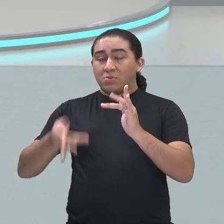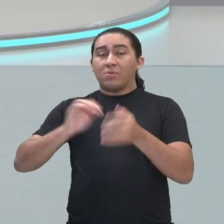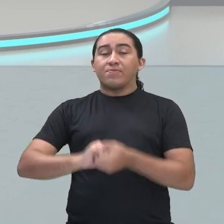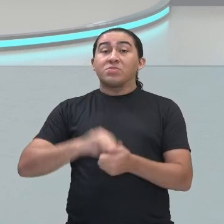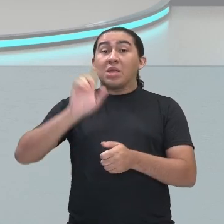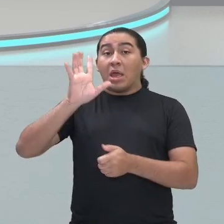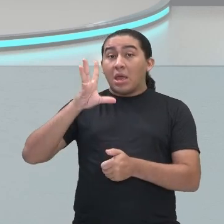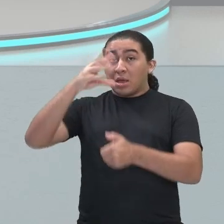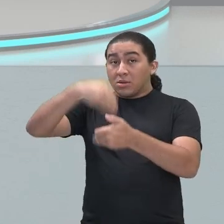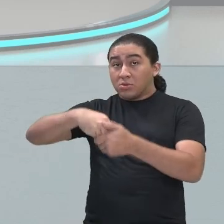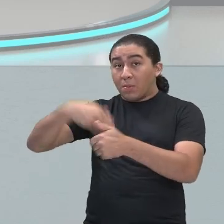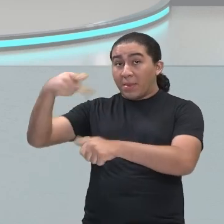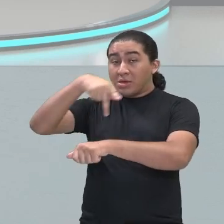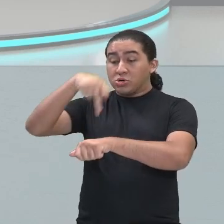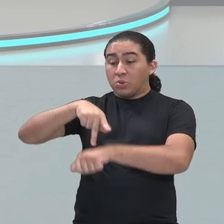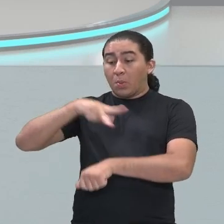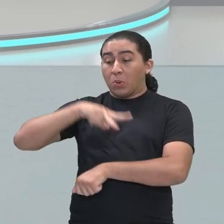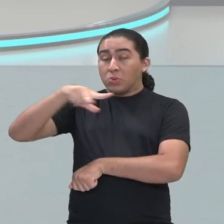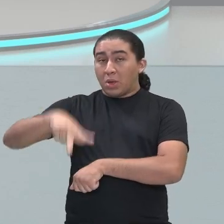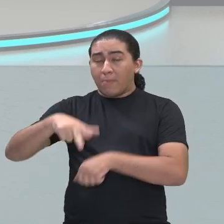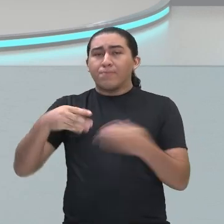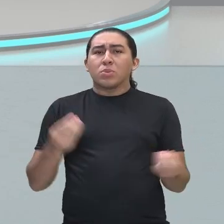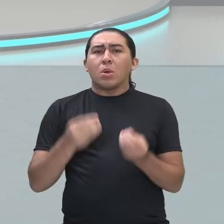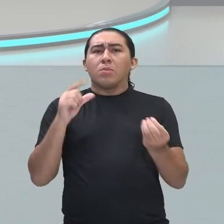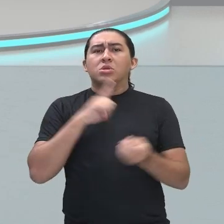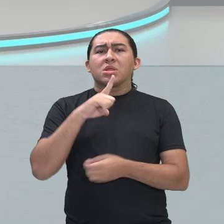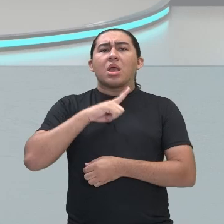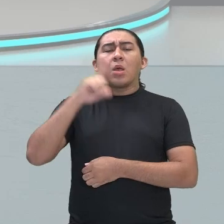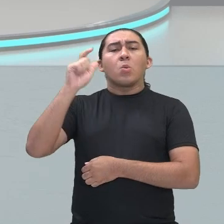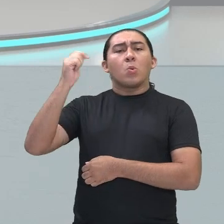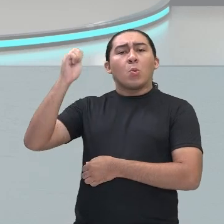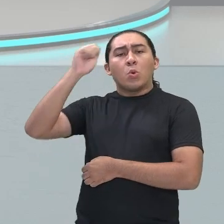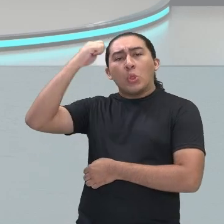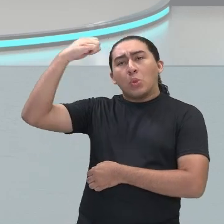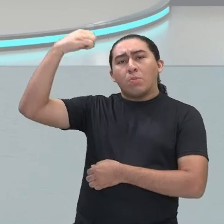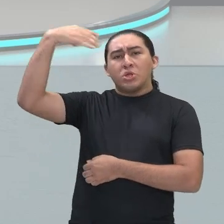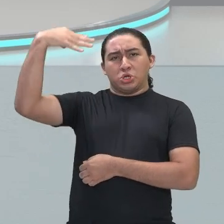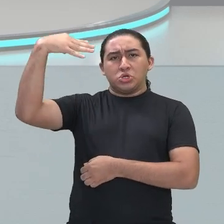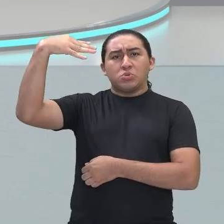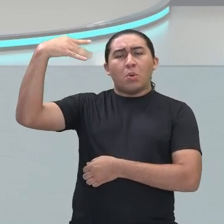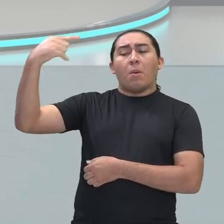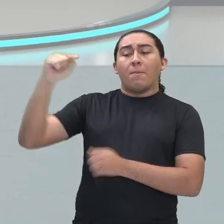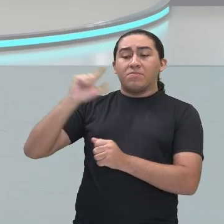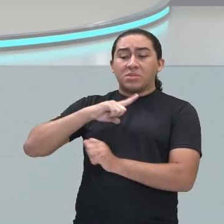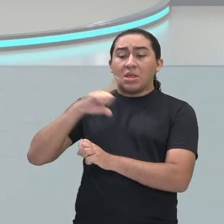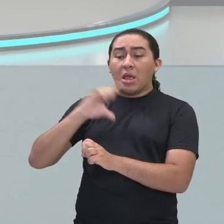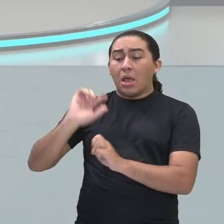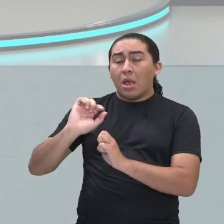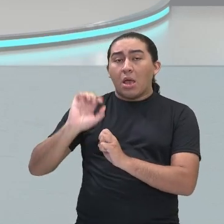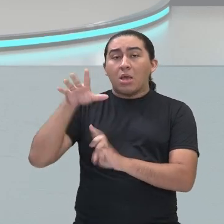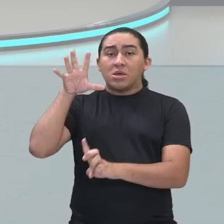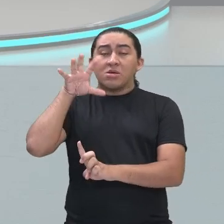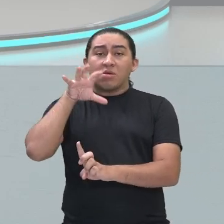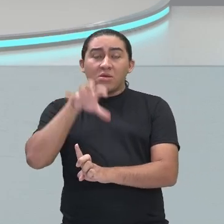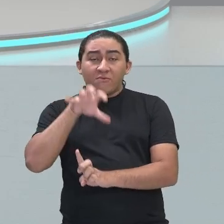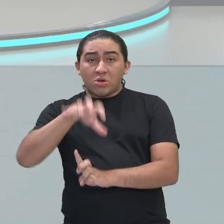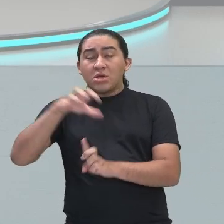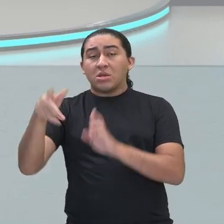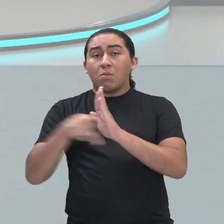a influência do pensamento iluminista culminou, por exemplo, na Revolução Americana em